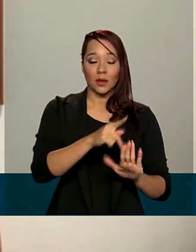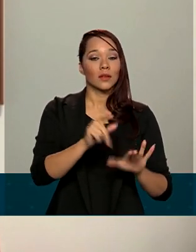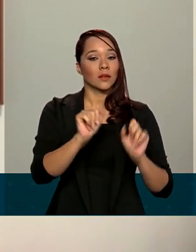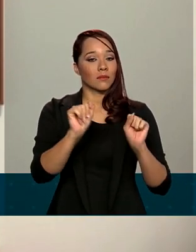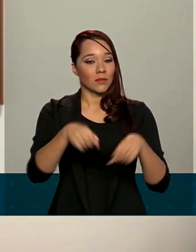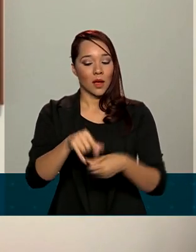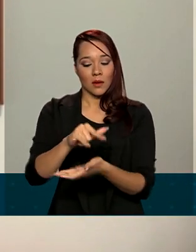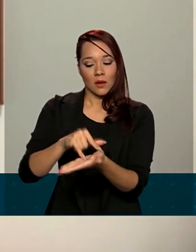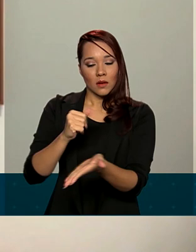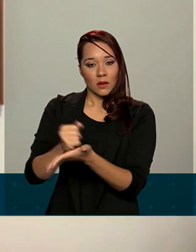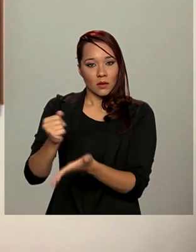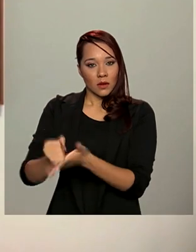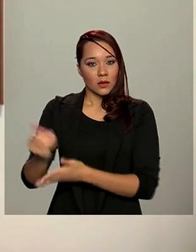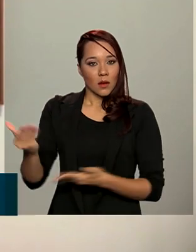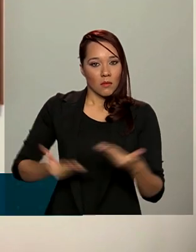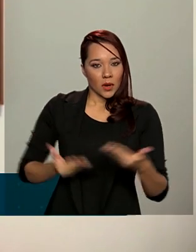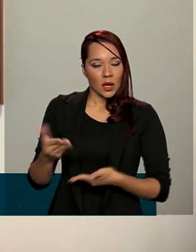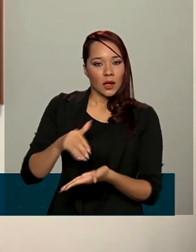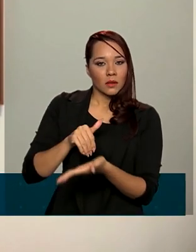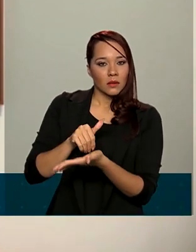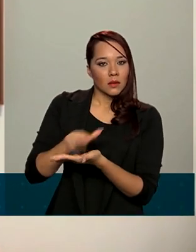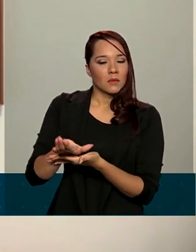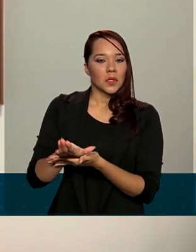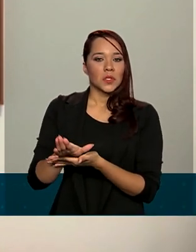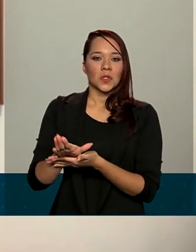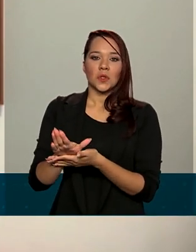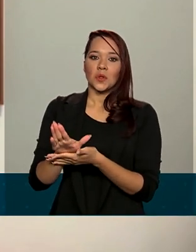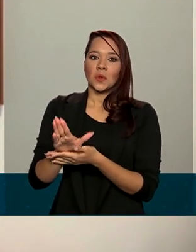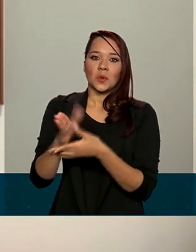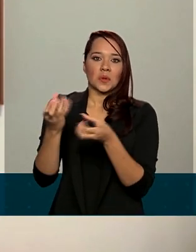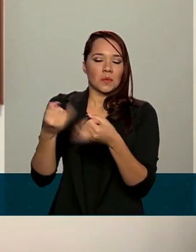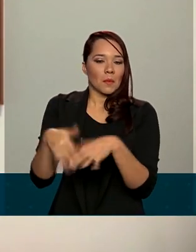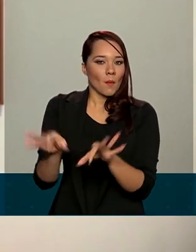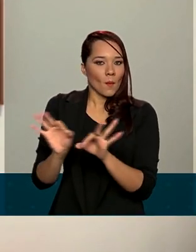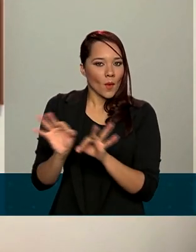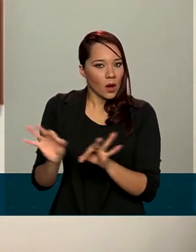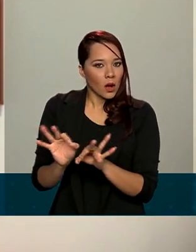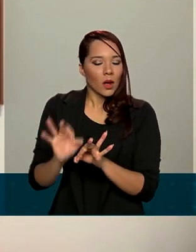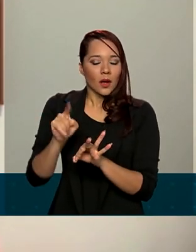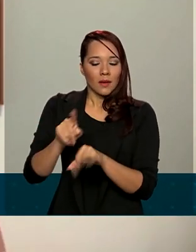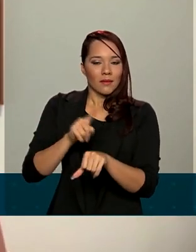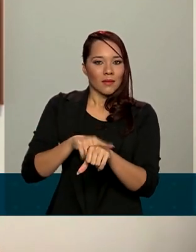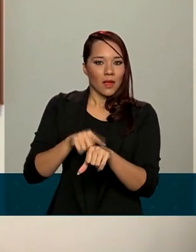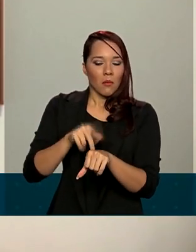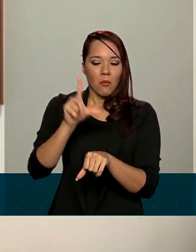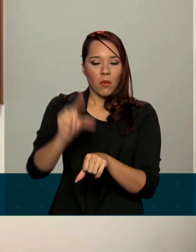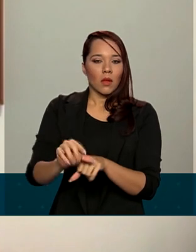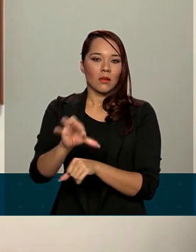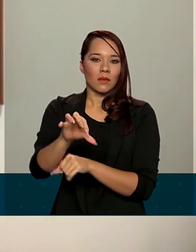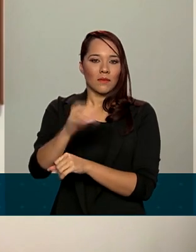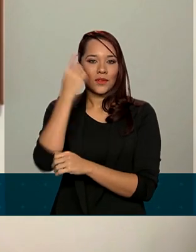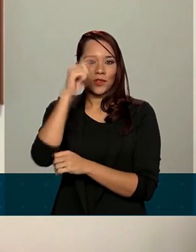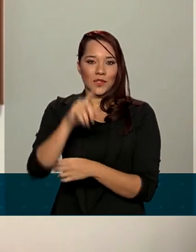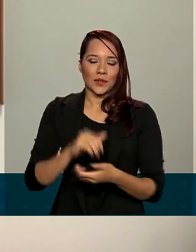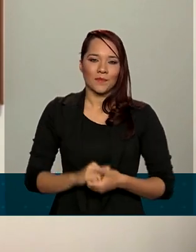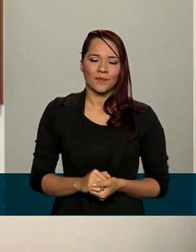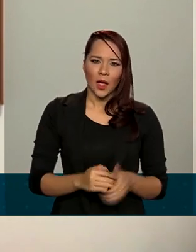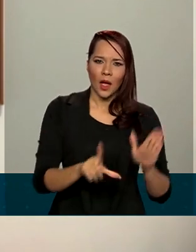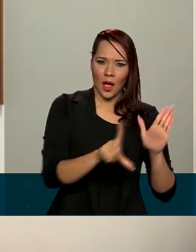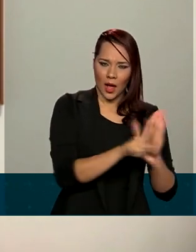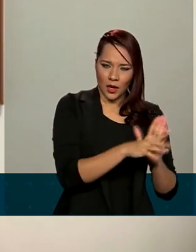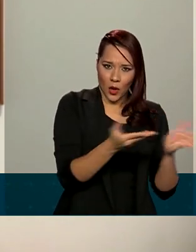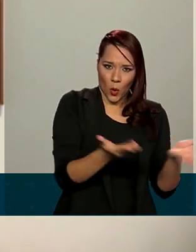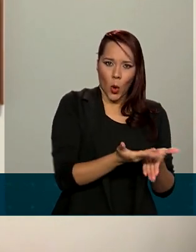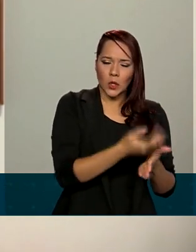recontratação de empregado demitido sem justa causa em período menor que 90 dias. A lei atual